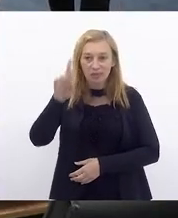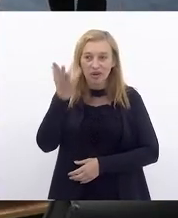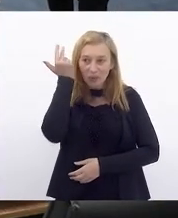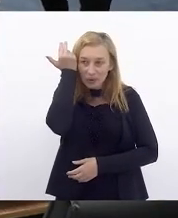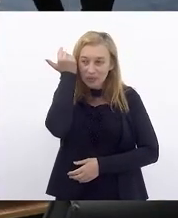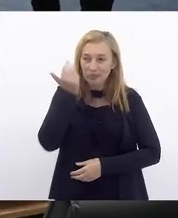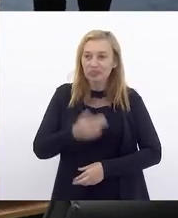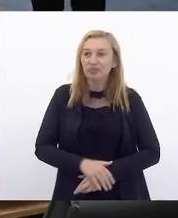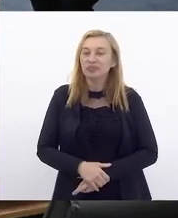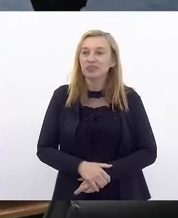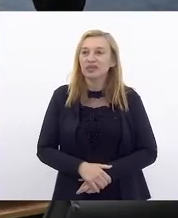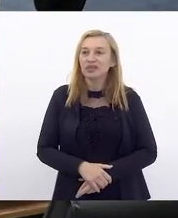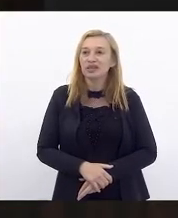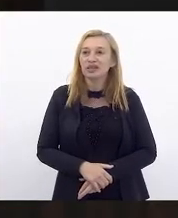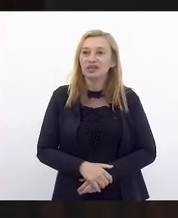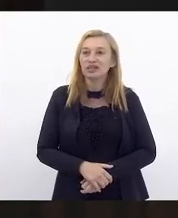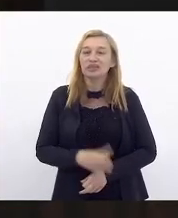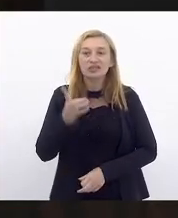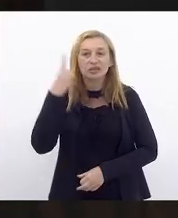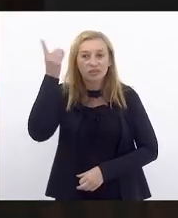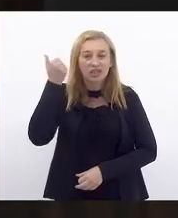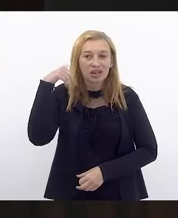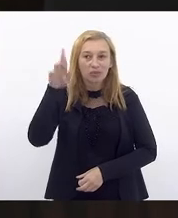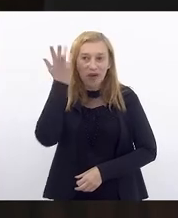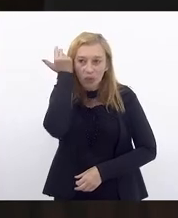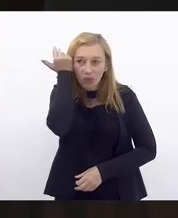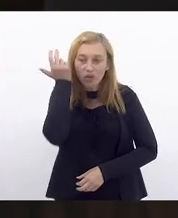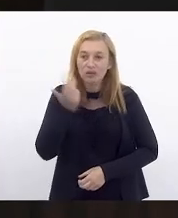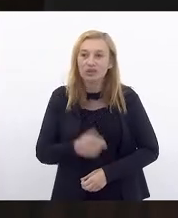Deputada Eleomar Coelho.